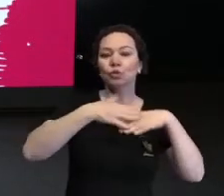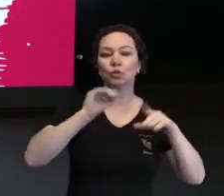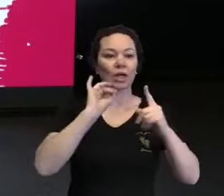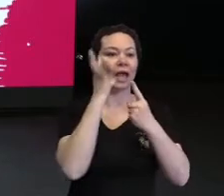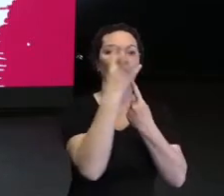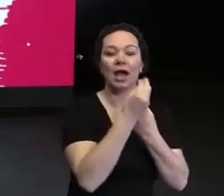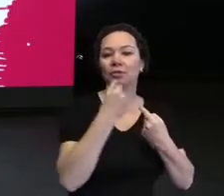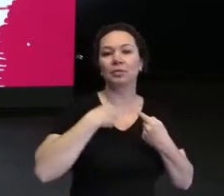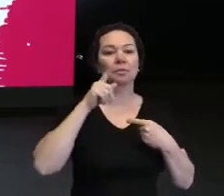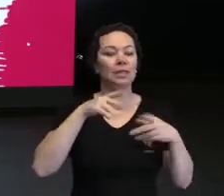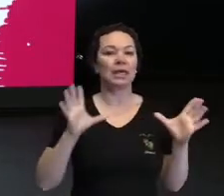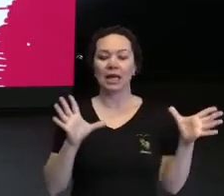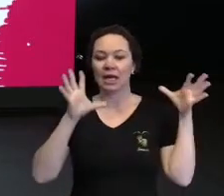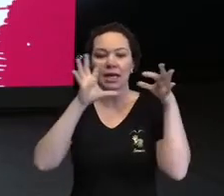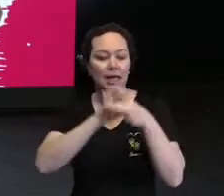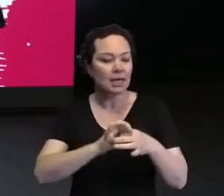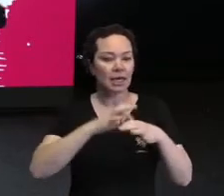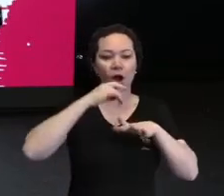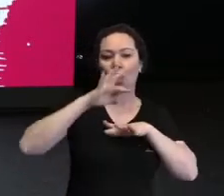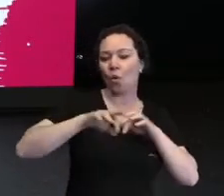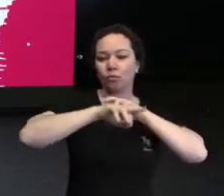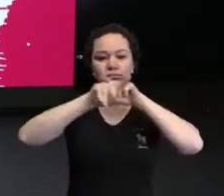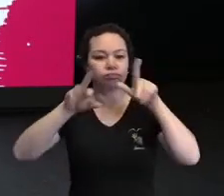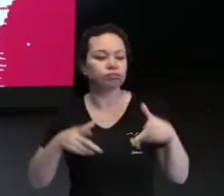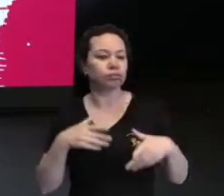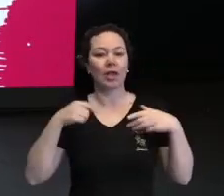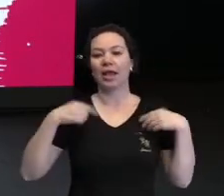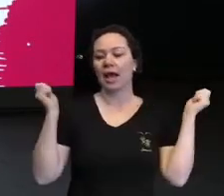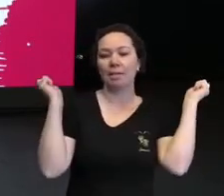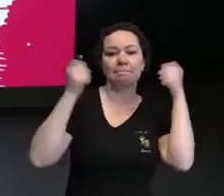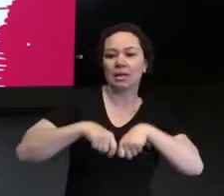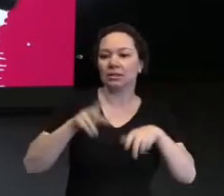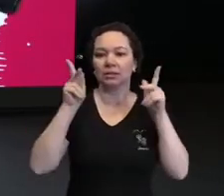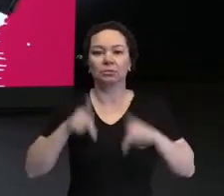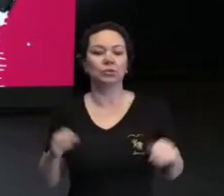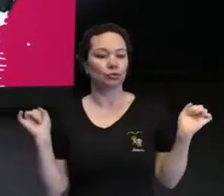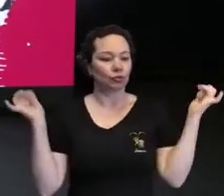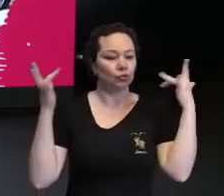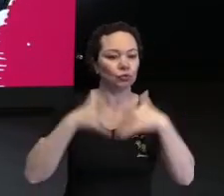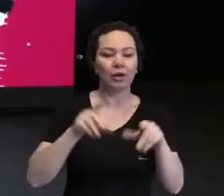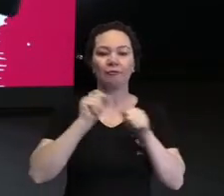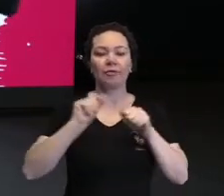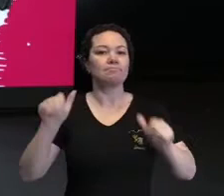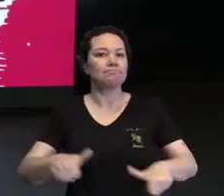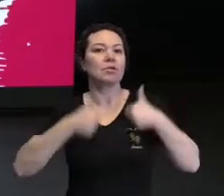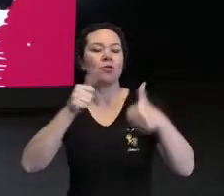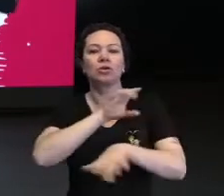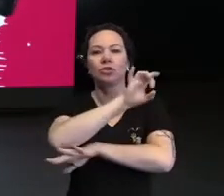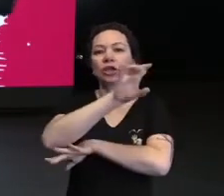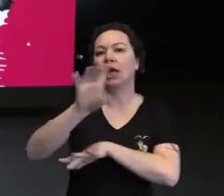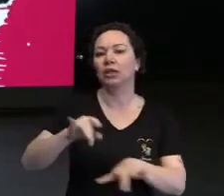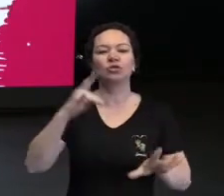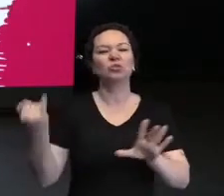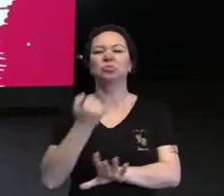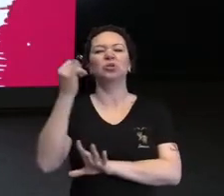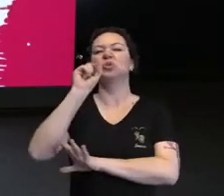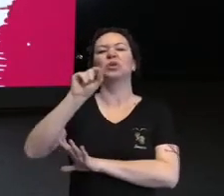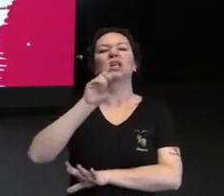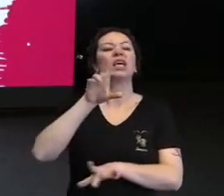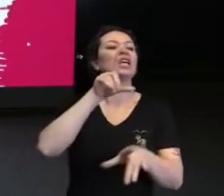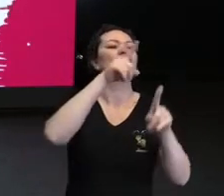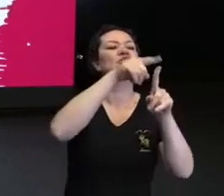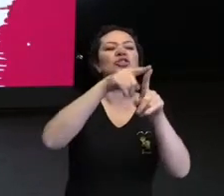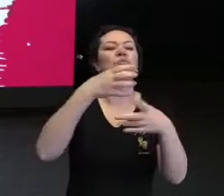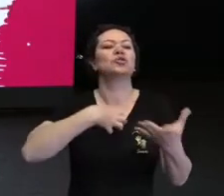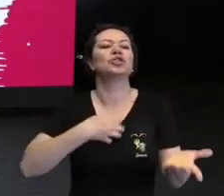mim é isso, ela unifica as potencialidades, ela traz o melhor de cada um, independente do seu rótulo. Então, me